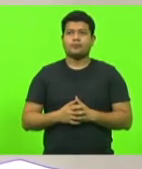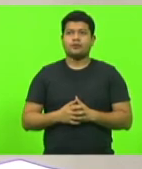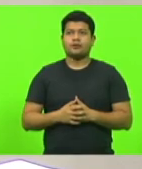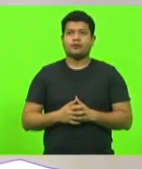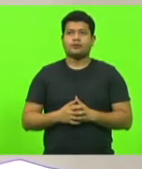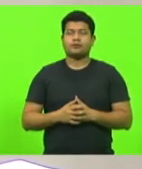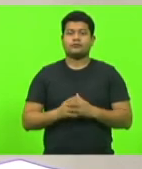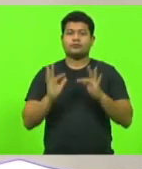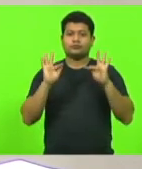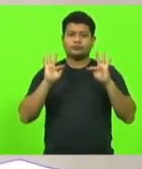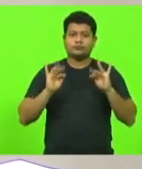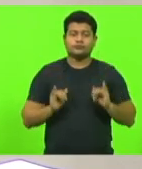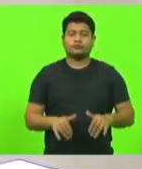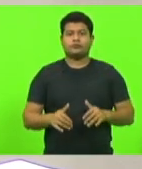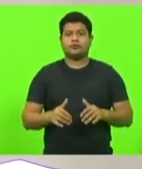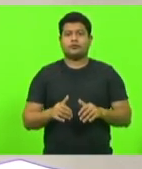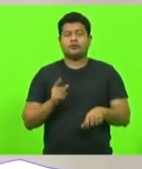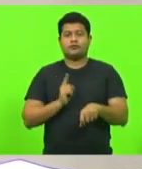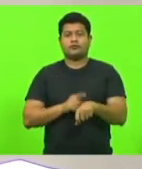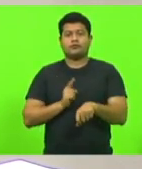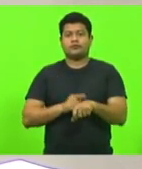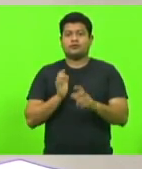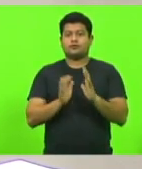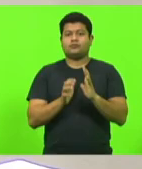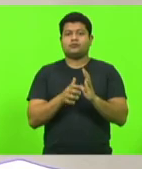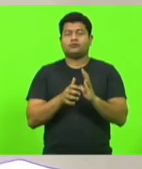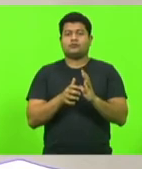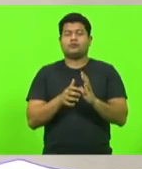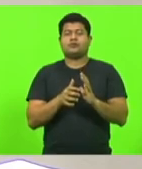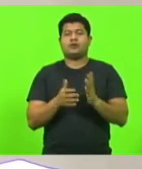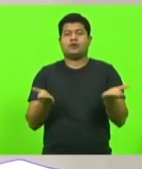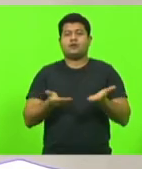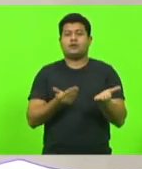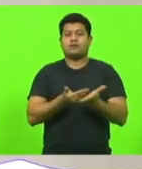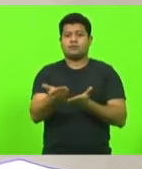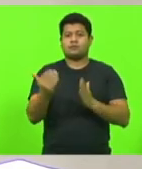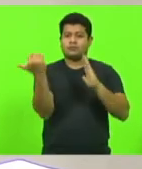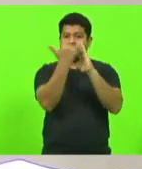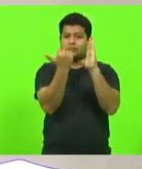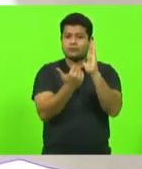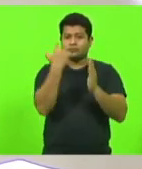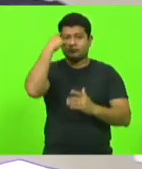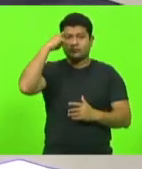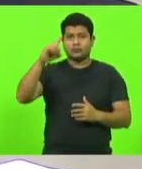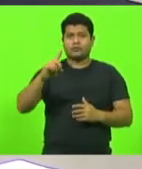Finalizando o horário destinado aos partidos políticos, entraremos, então, na ordem do dia.